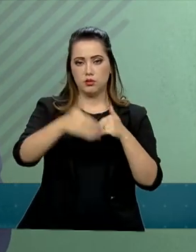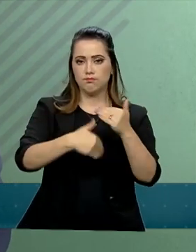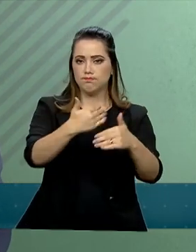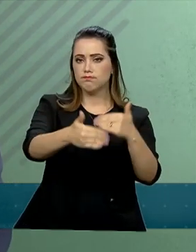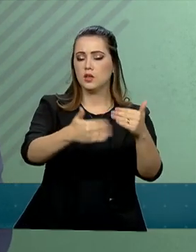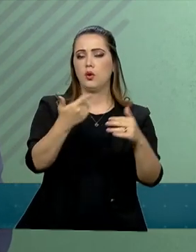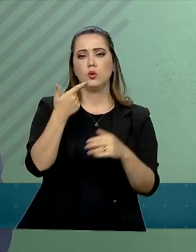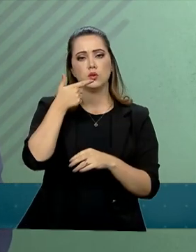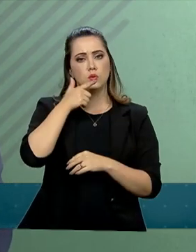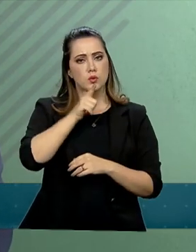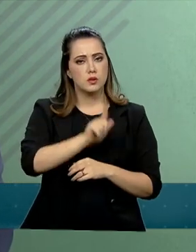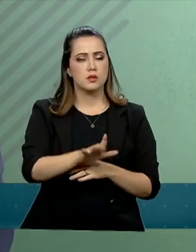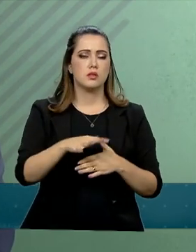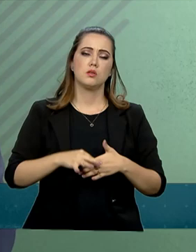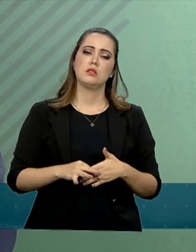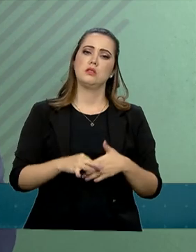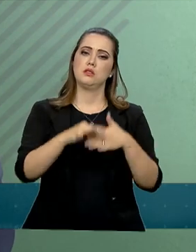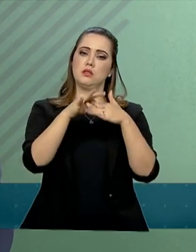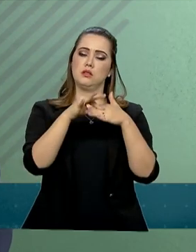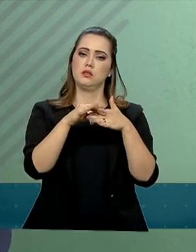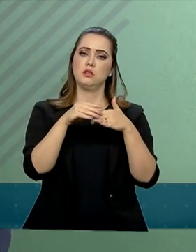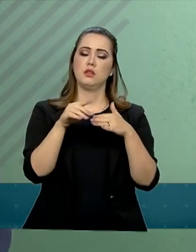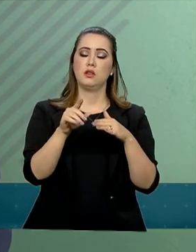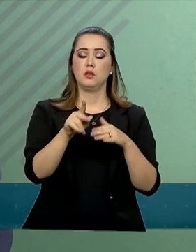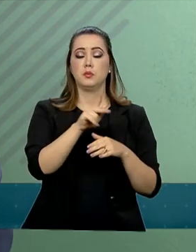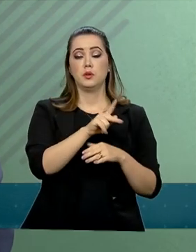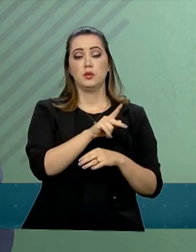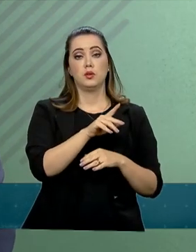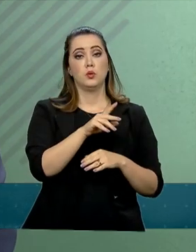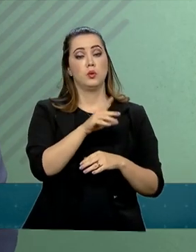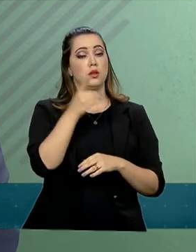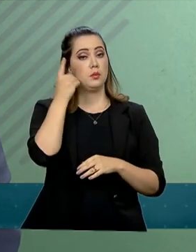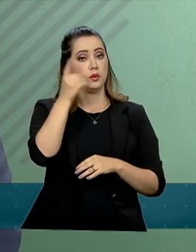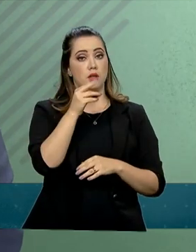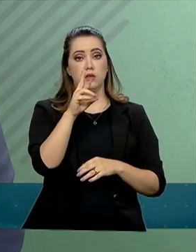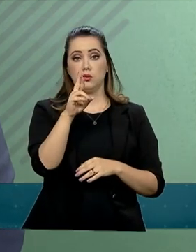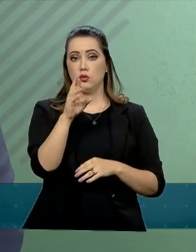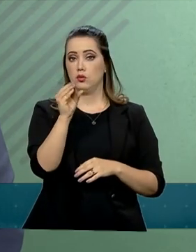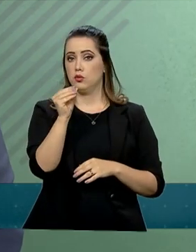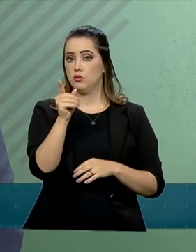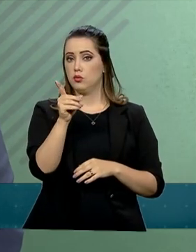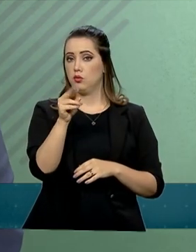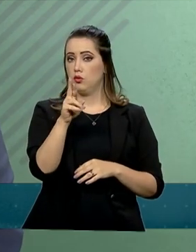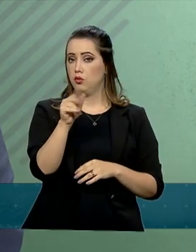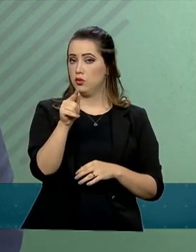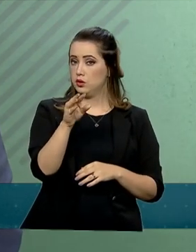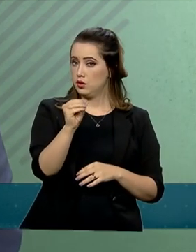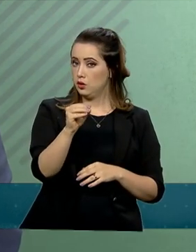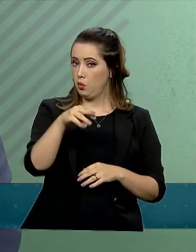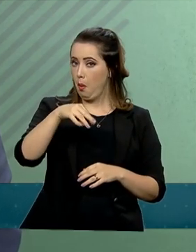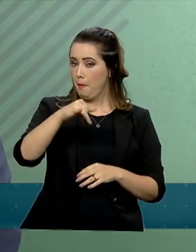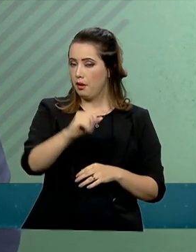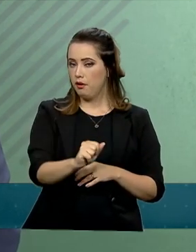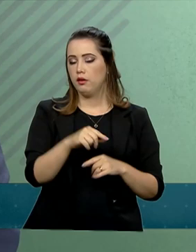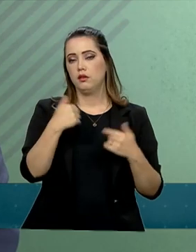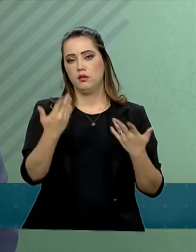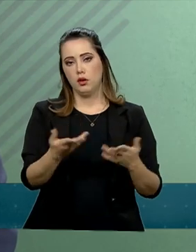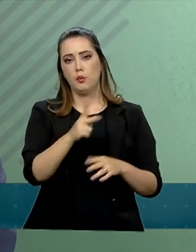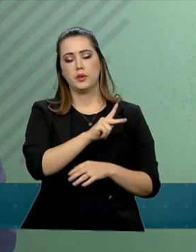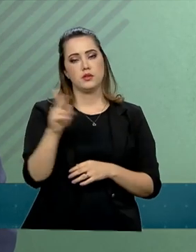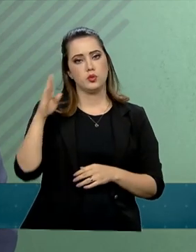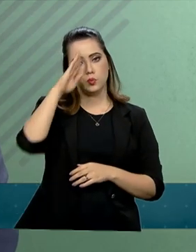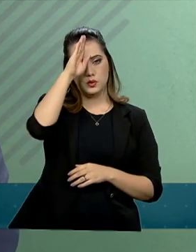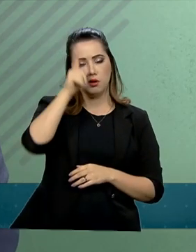consignadas e lideradas pelo deputado Rodrigo Maia. Desta forma, o presidente vem sendo abastecido de